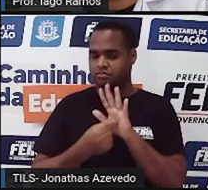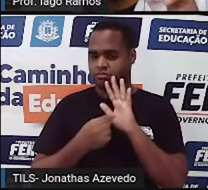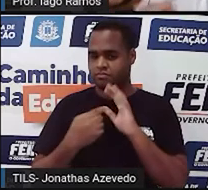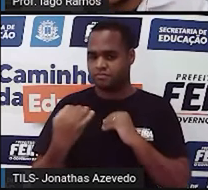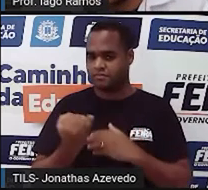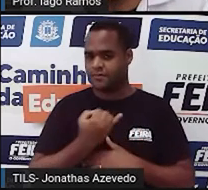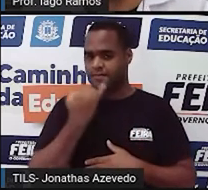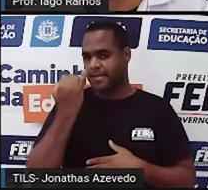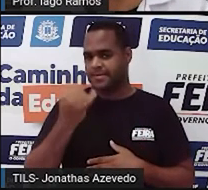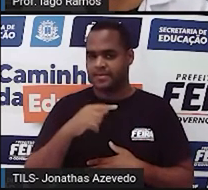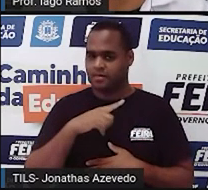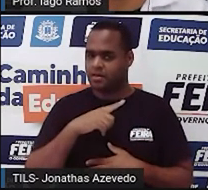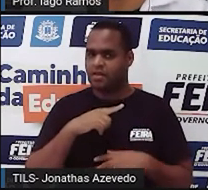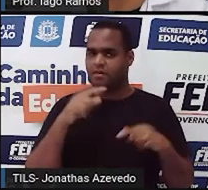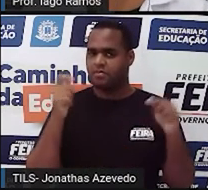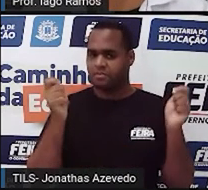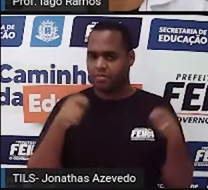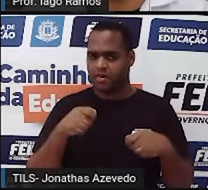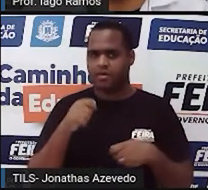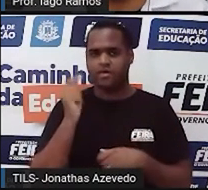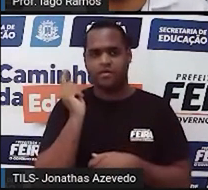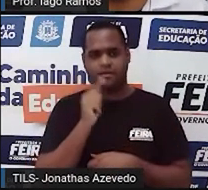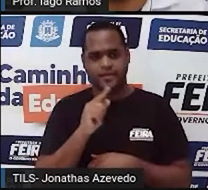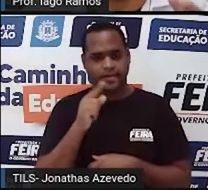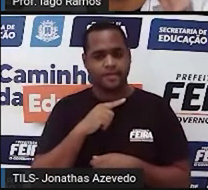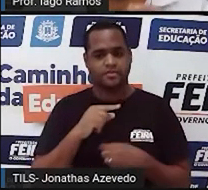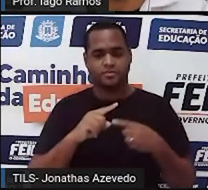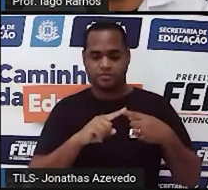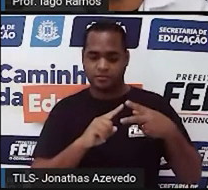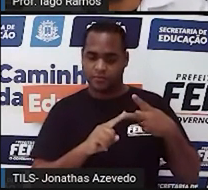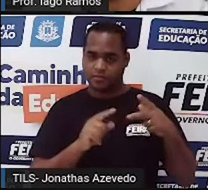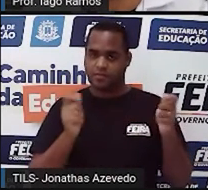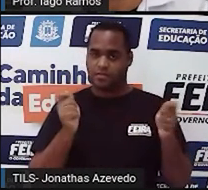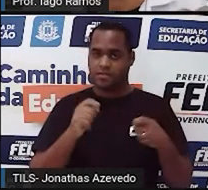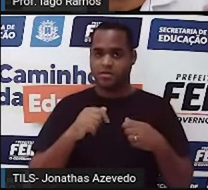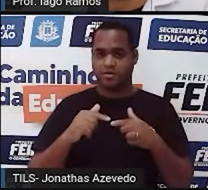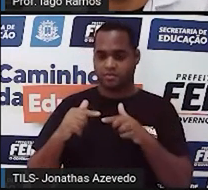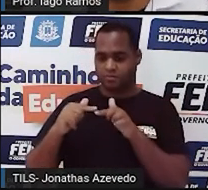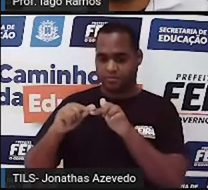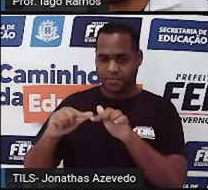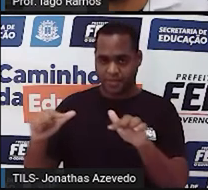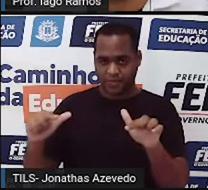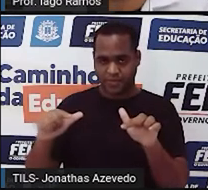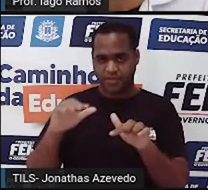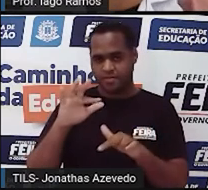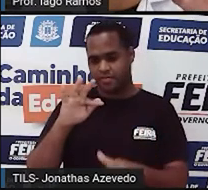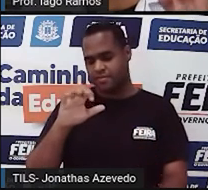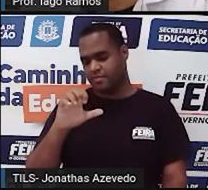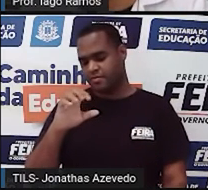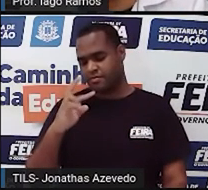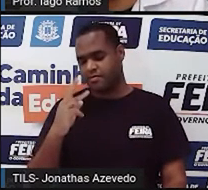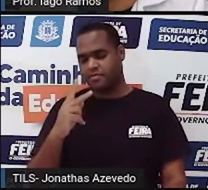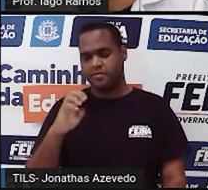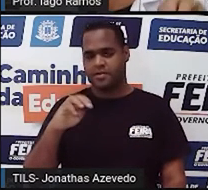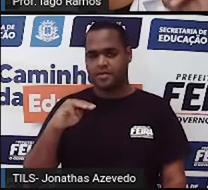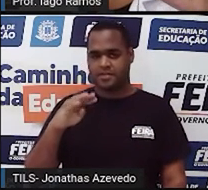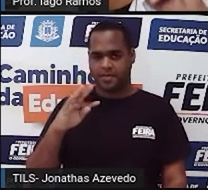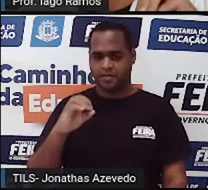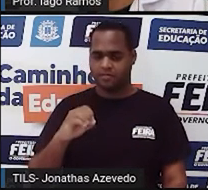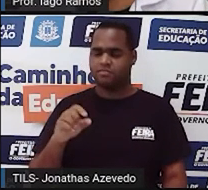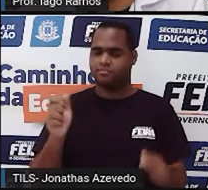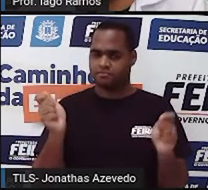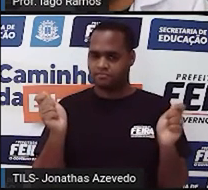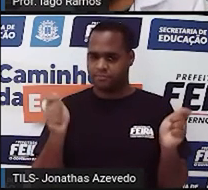Tem condições para que essas duas aí, elemento neutro e fechamento, funcionem